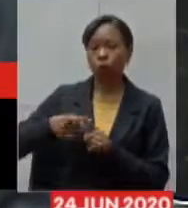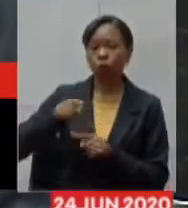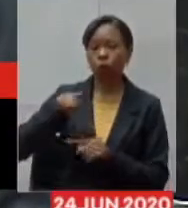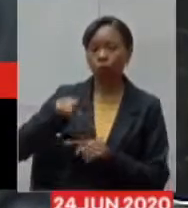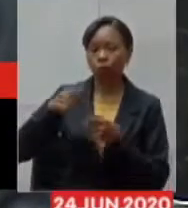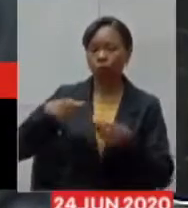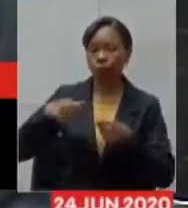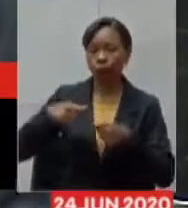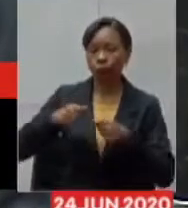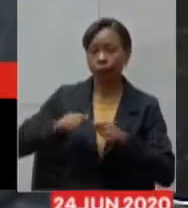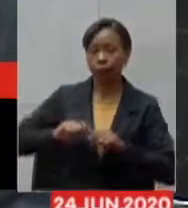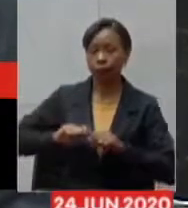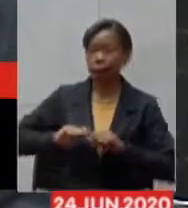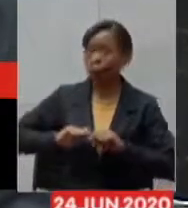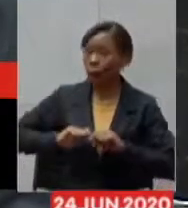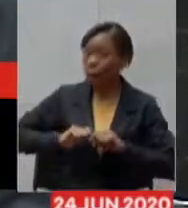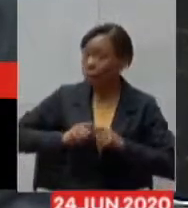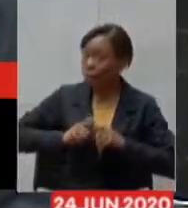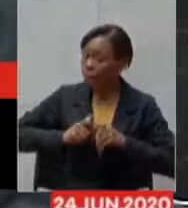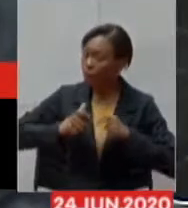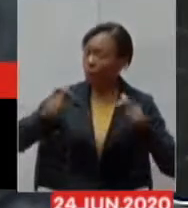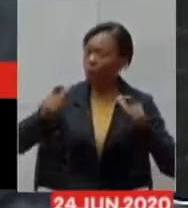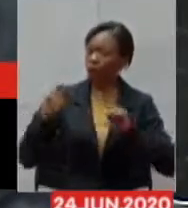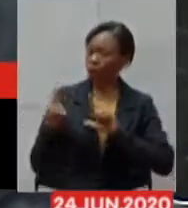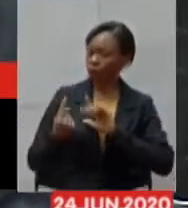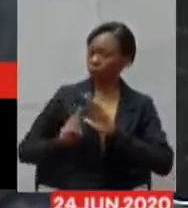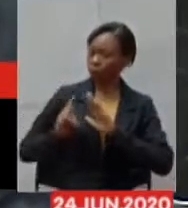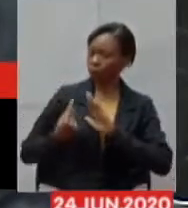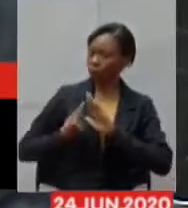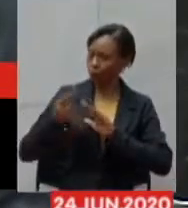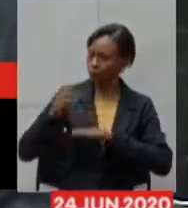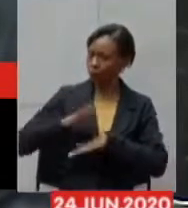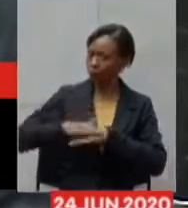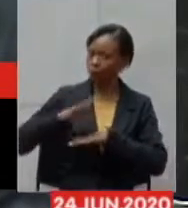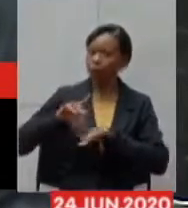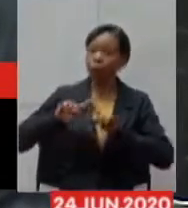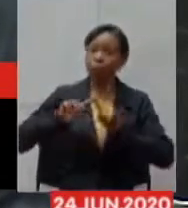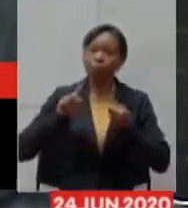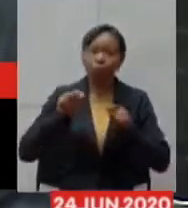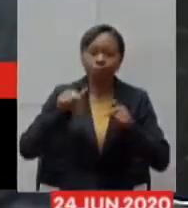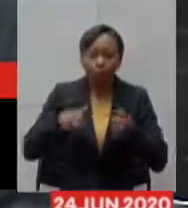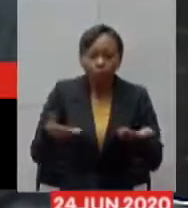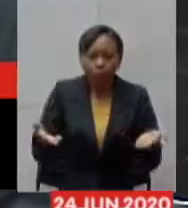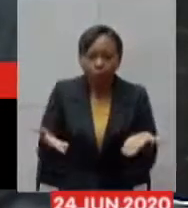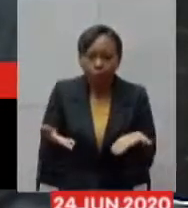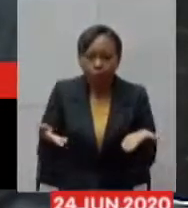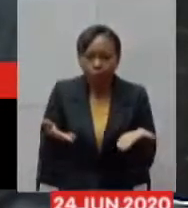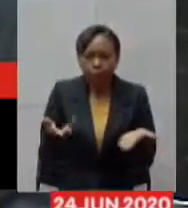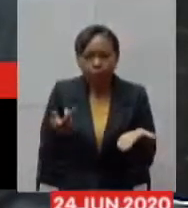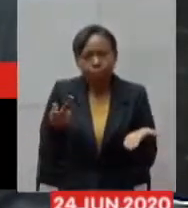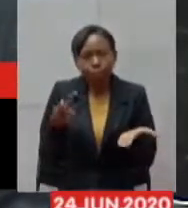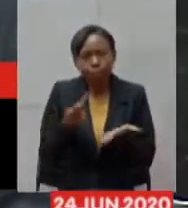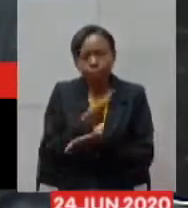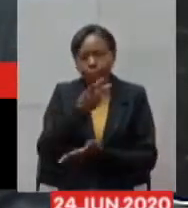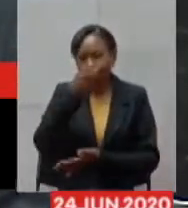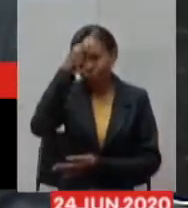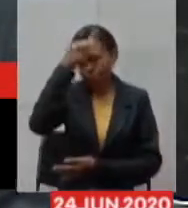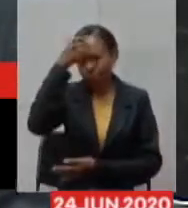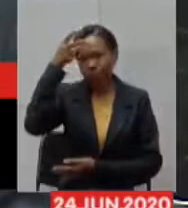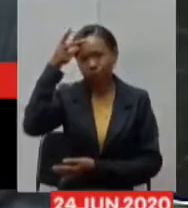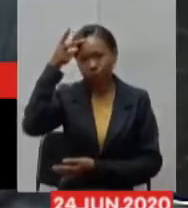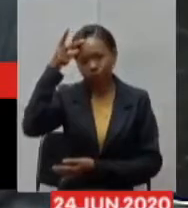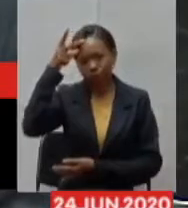e agora parece que efetivamente a prefeitura está com